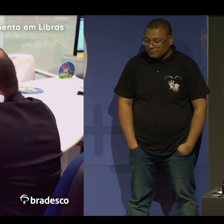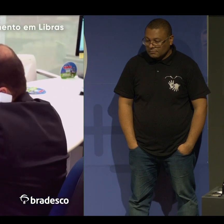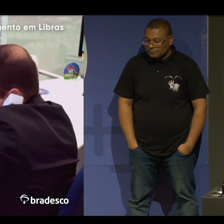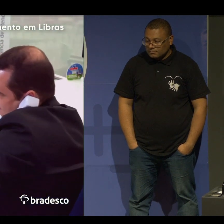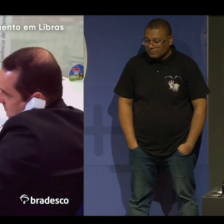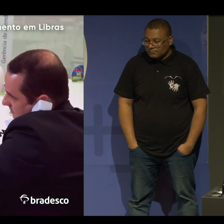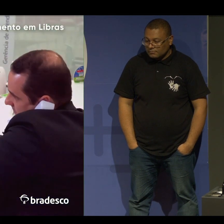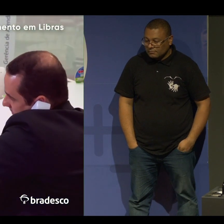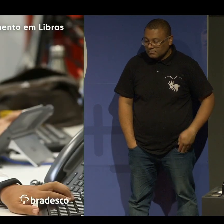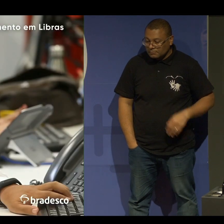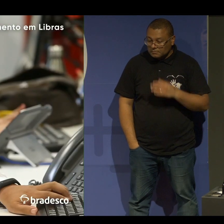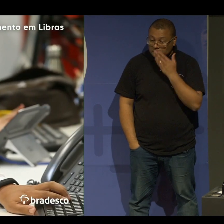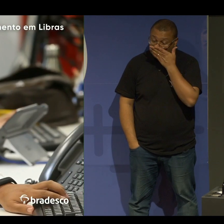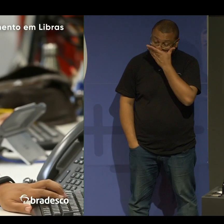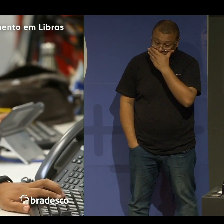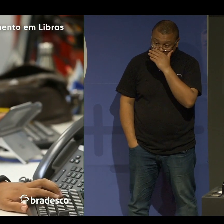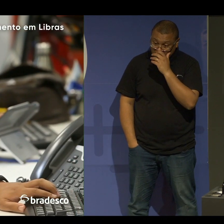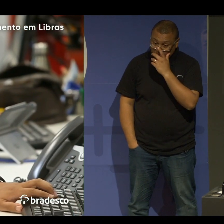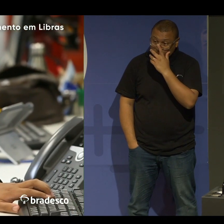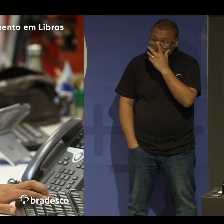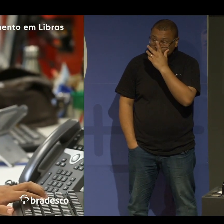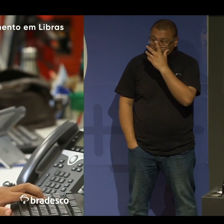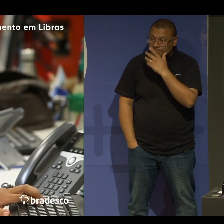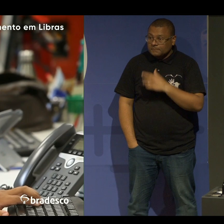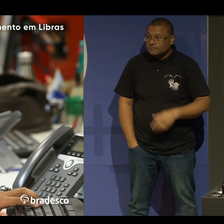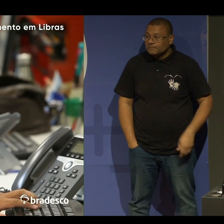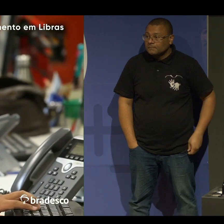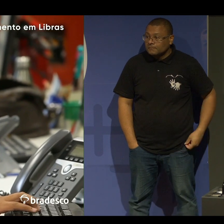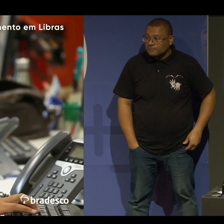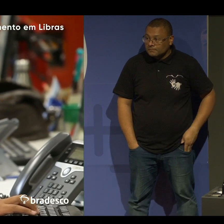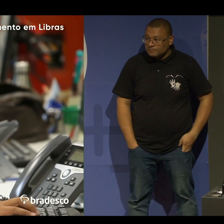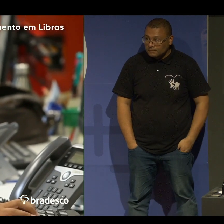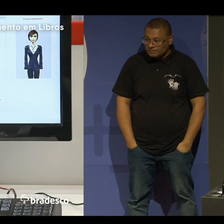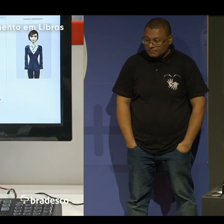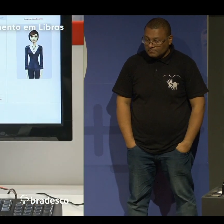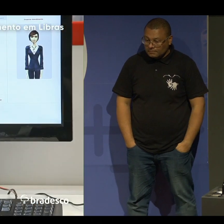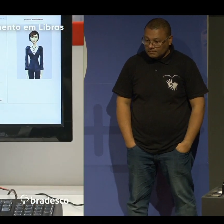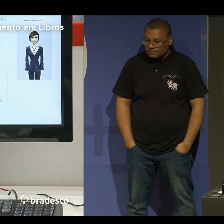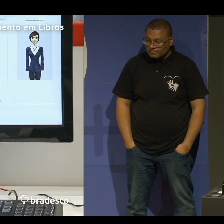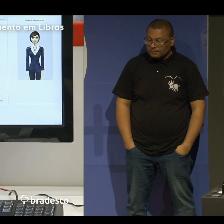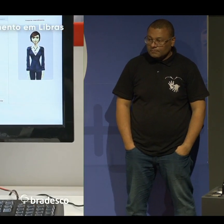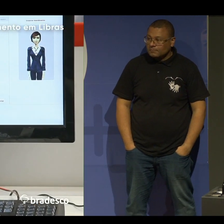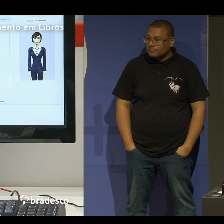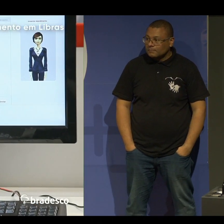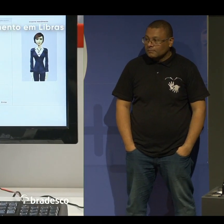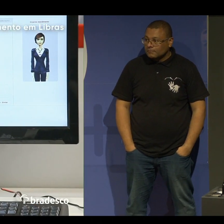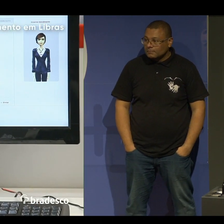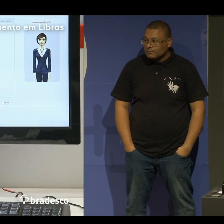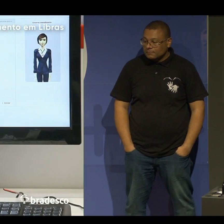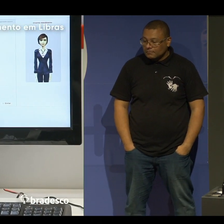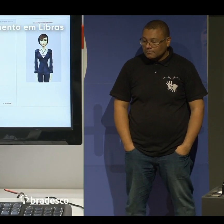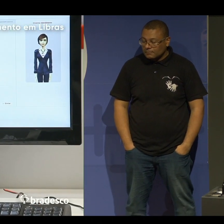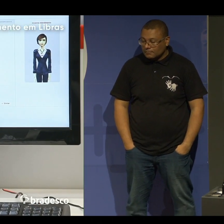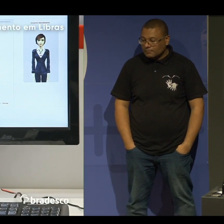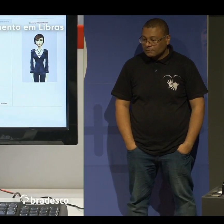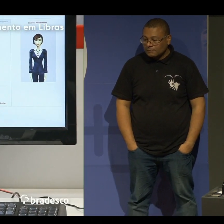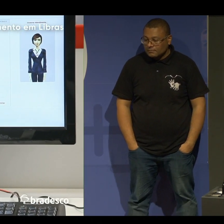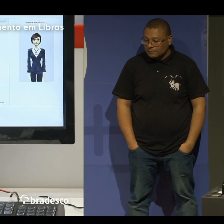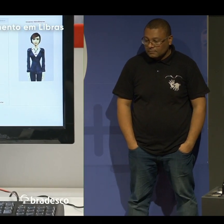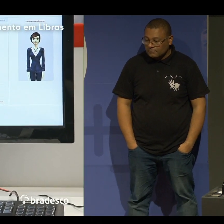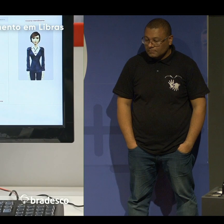O gerente vira a tela para ele. As pessoas no atendimento veem o vídeo.